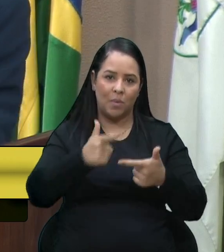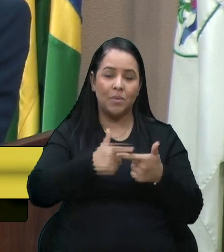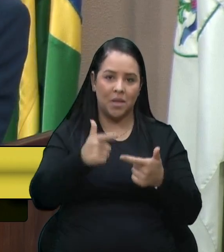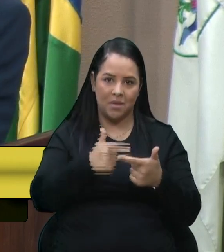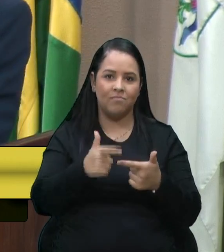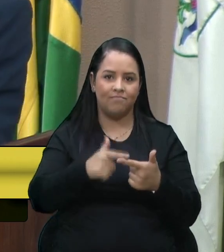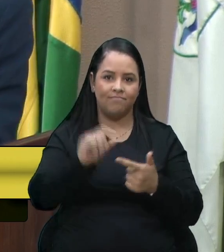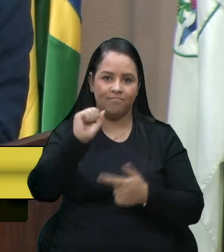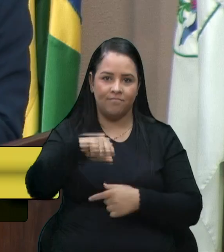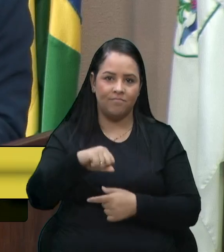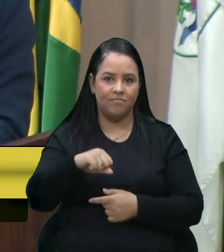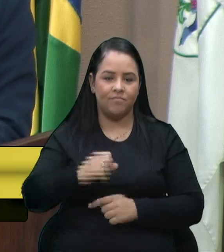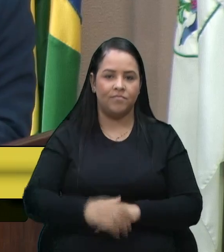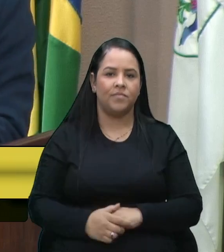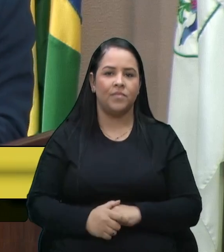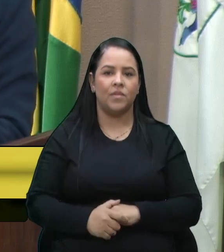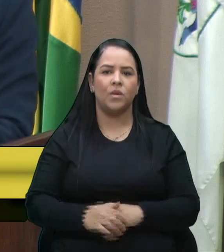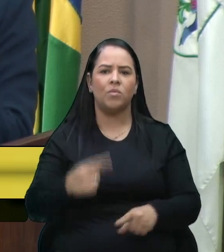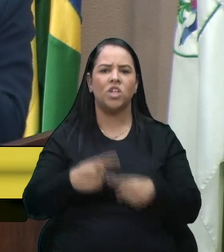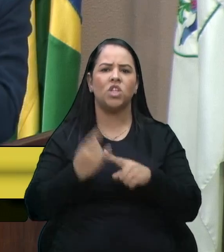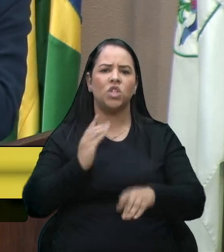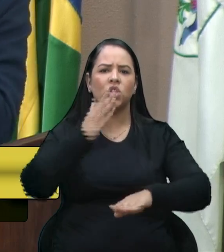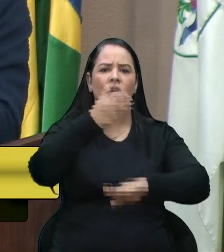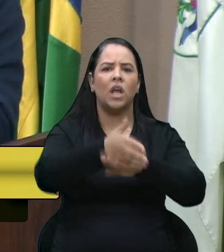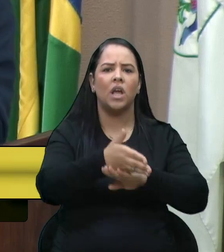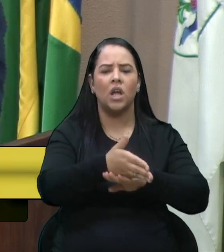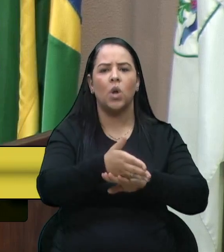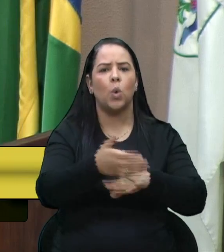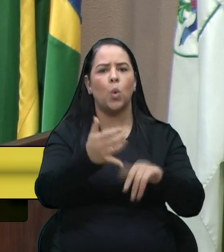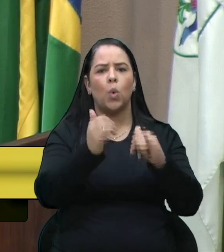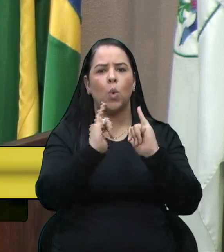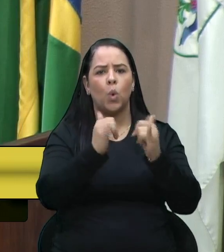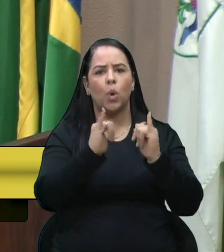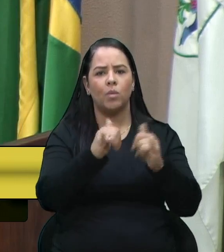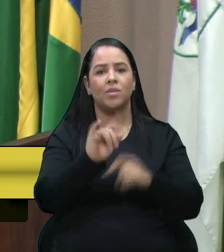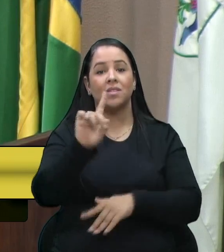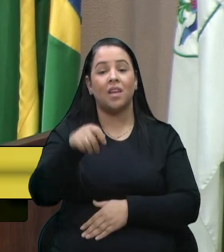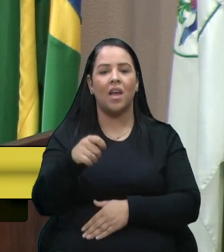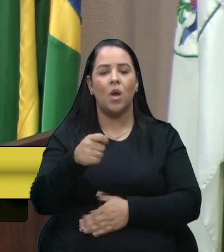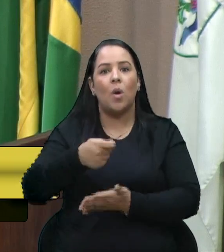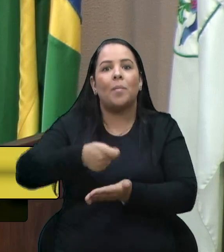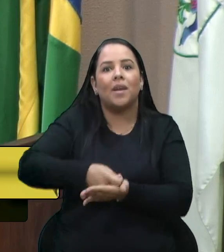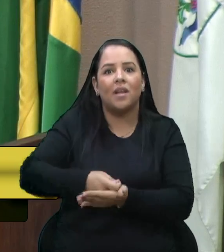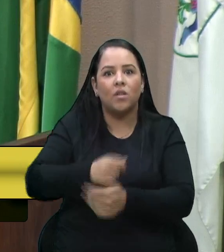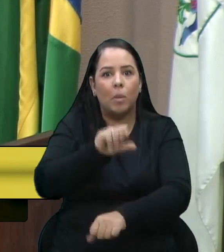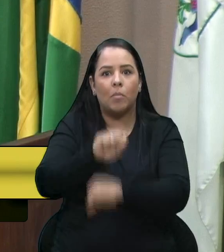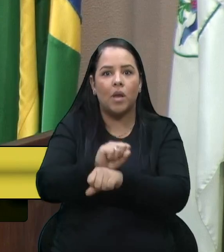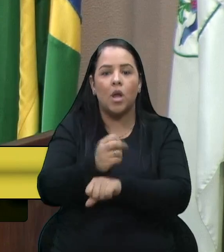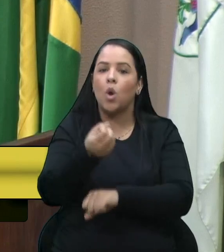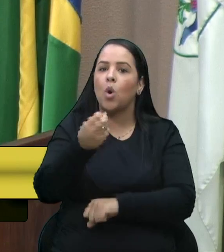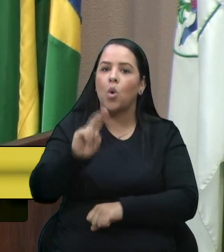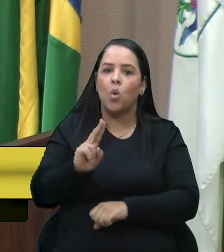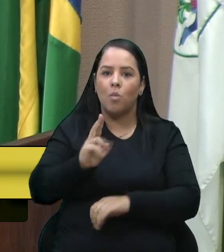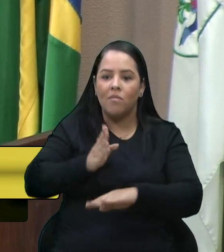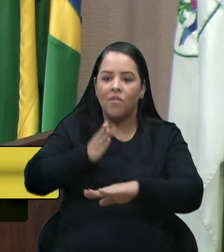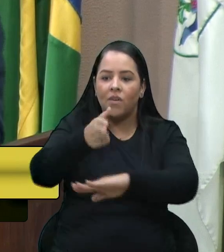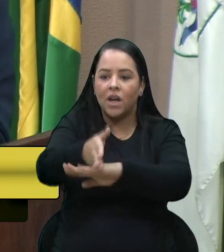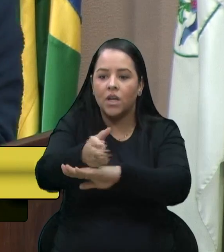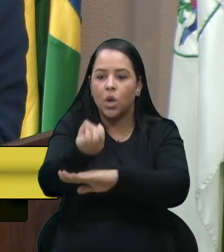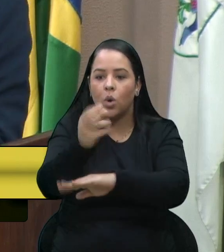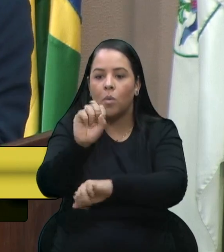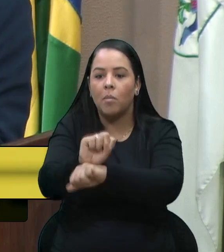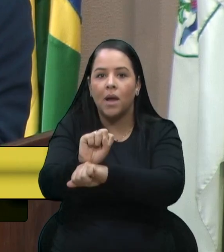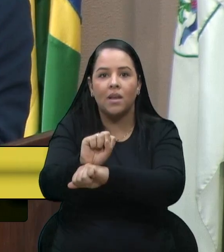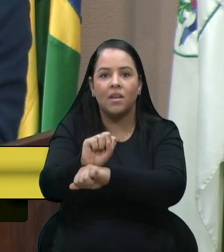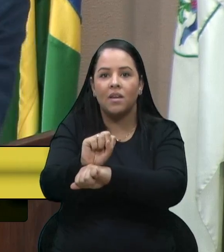o condutor chega ali com o seu veículo, ônibus, ele até é obrigado a parar. Ou ele passa ou para. Daí não dá aquela